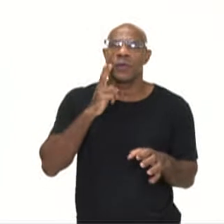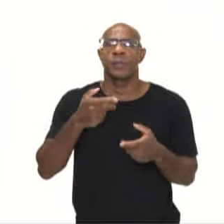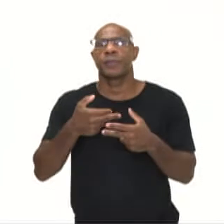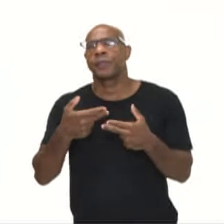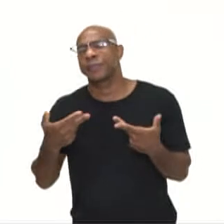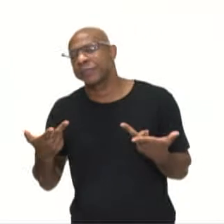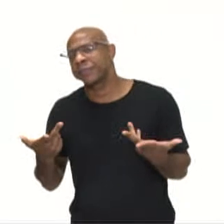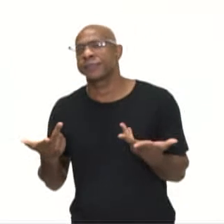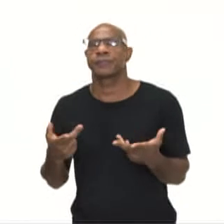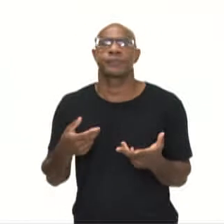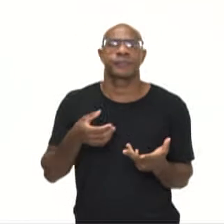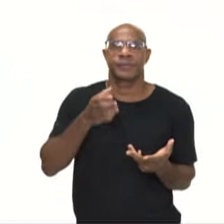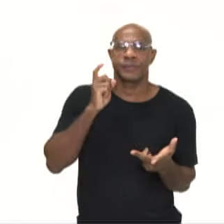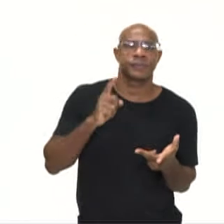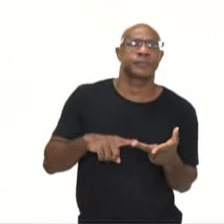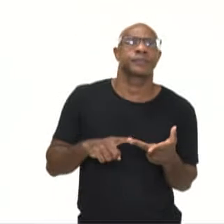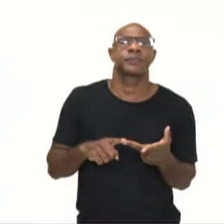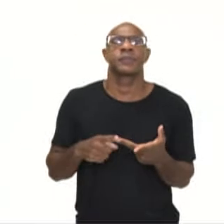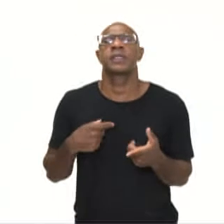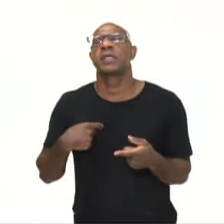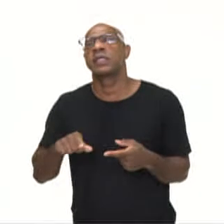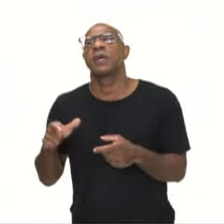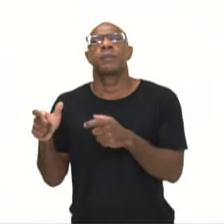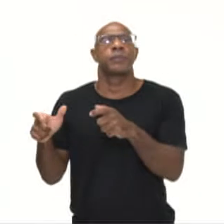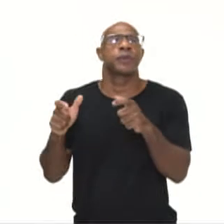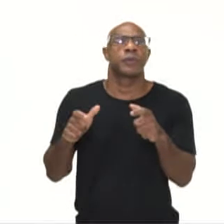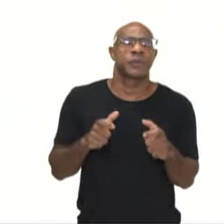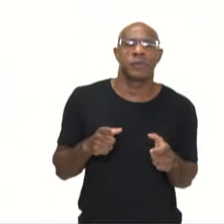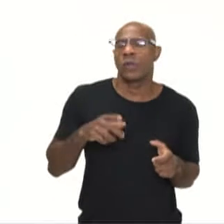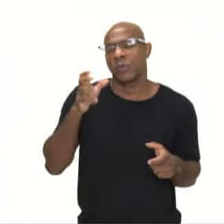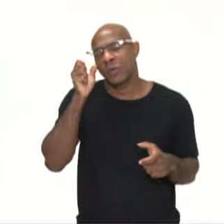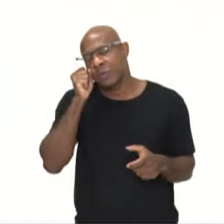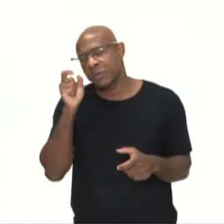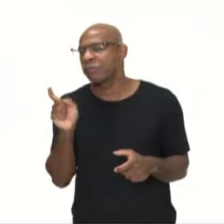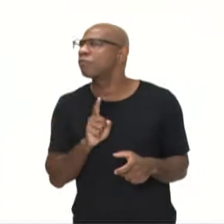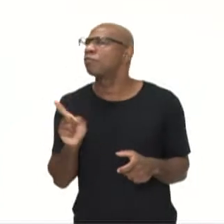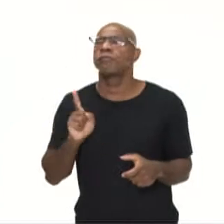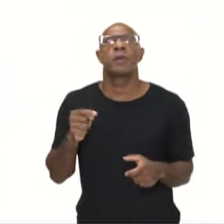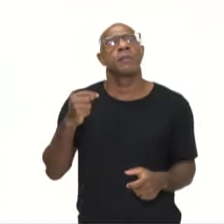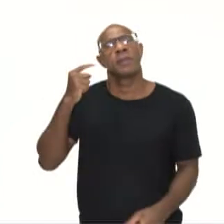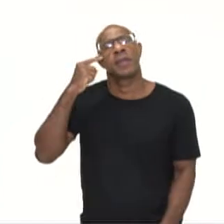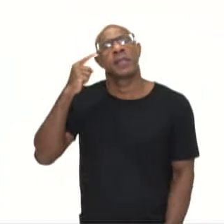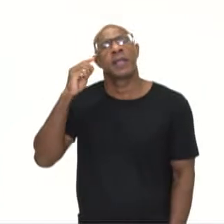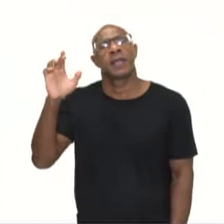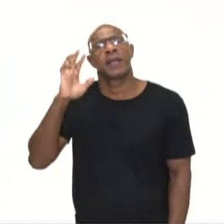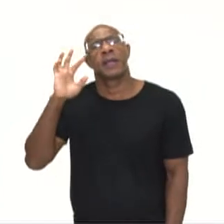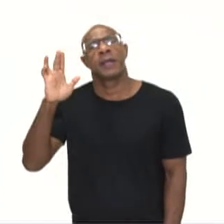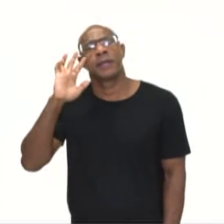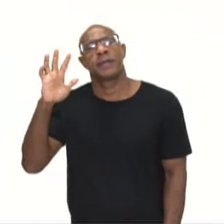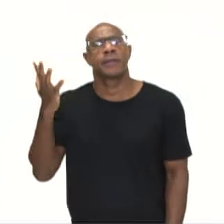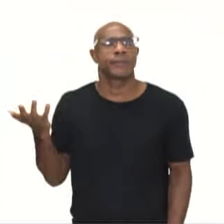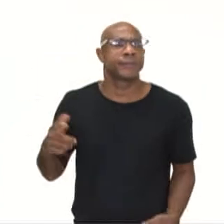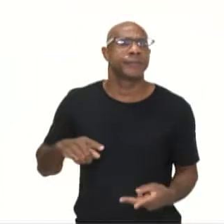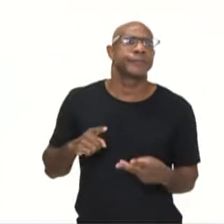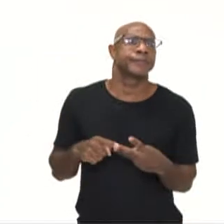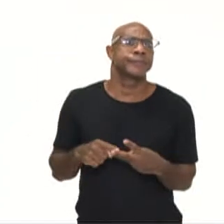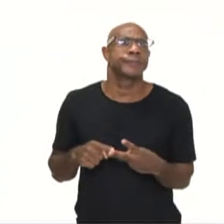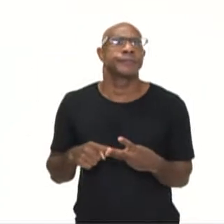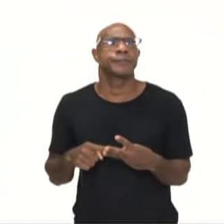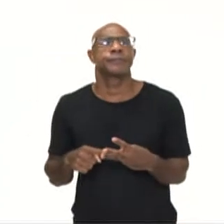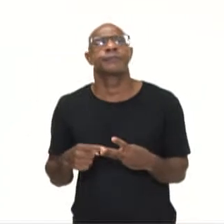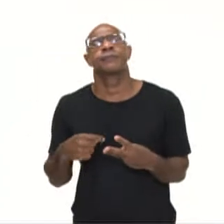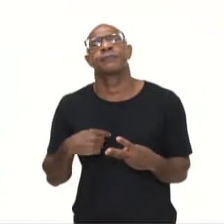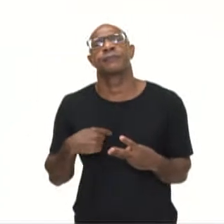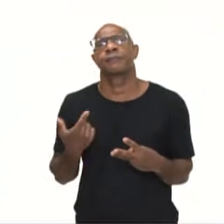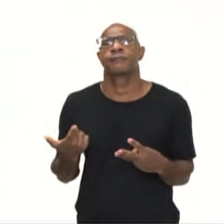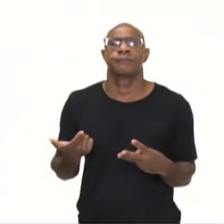botella de vino, que é uma garrafa de vinho. Não dormiria, pensaria demasiado. É, não ficaria